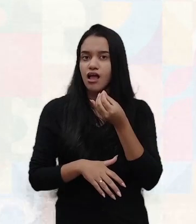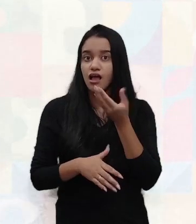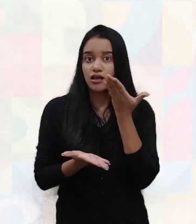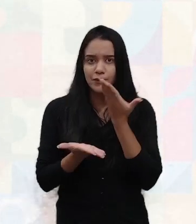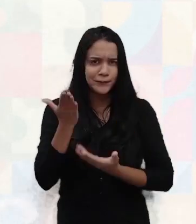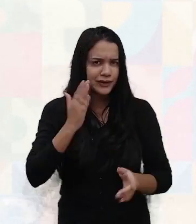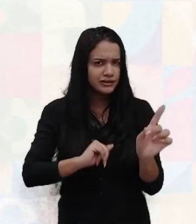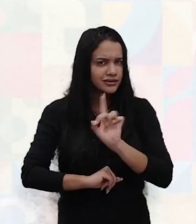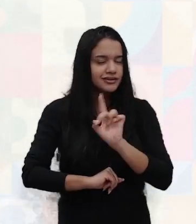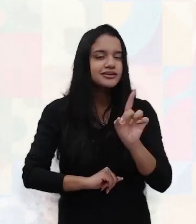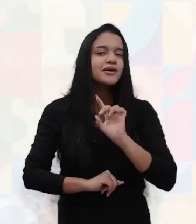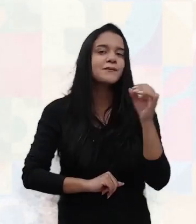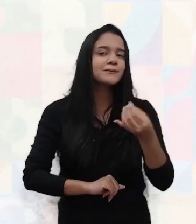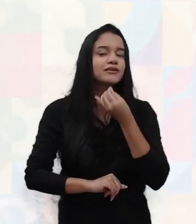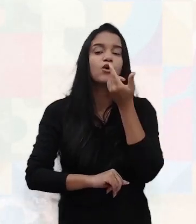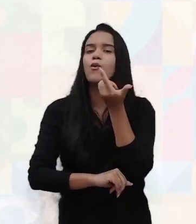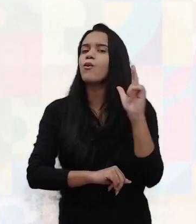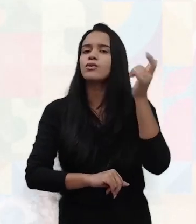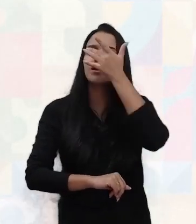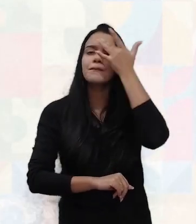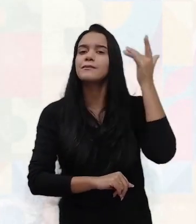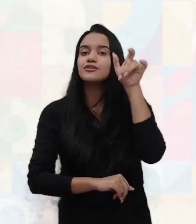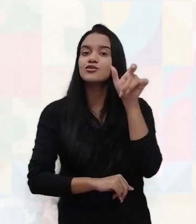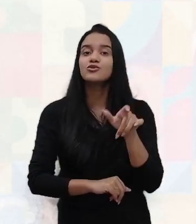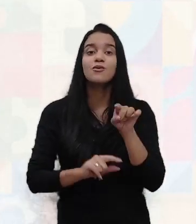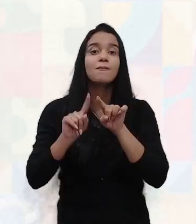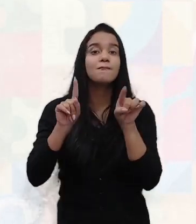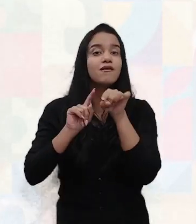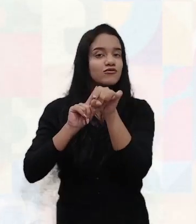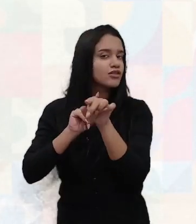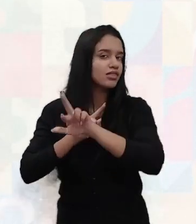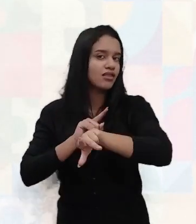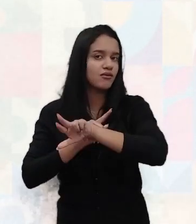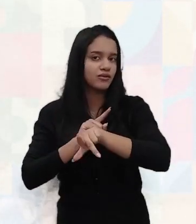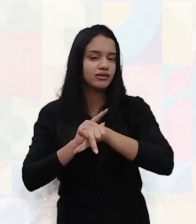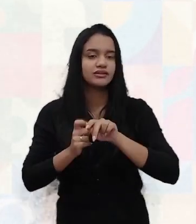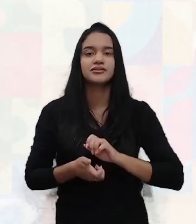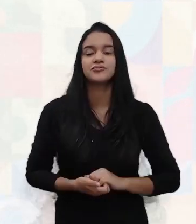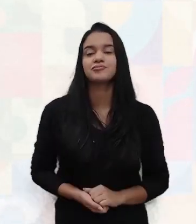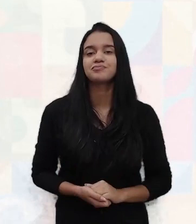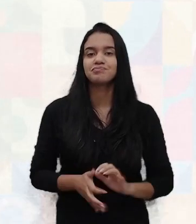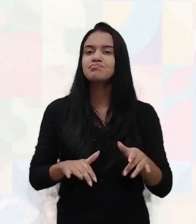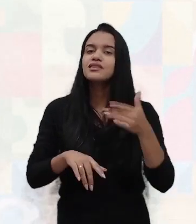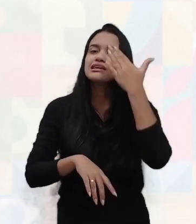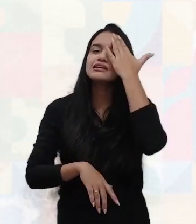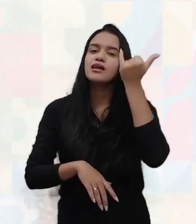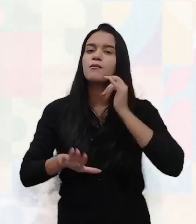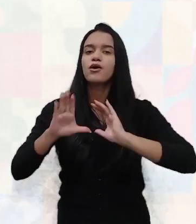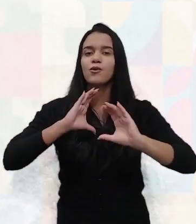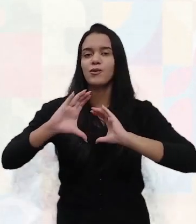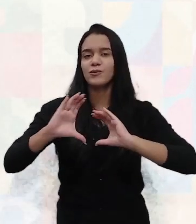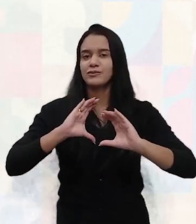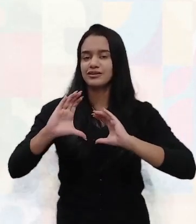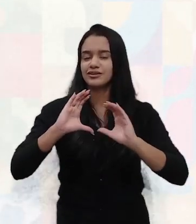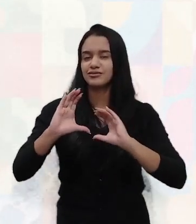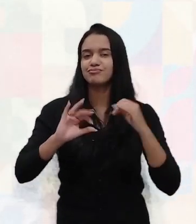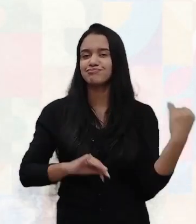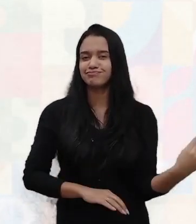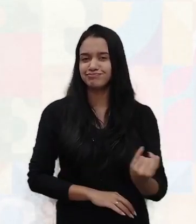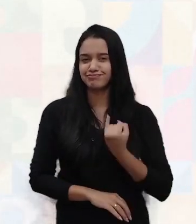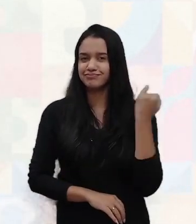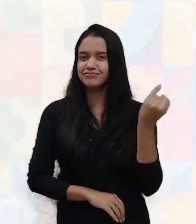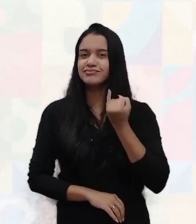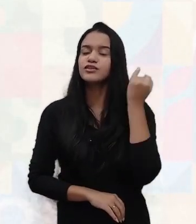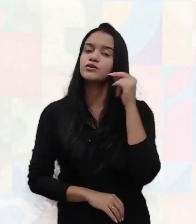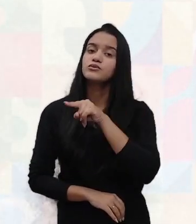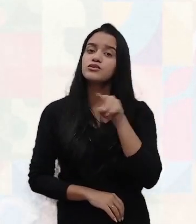perde, ela é aproveitada apenas por outra pessoa, que não é você, tá bem? Saber se comunicar. É extremamente importante